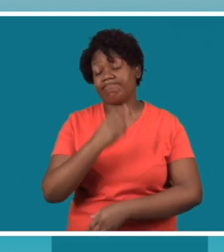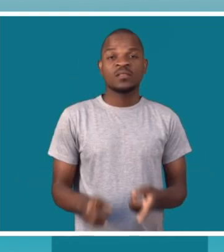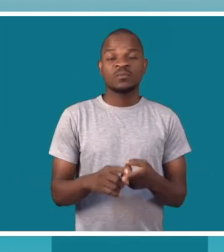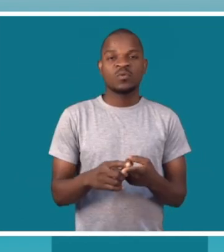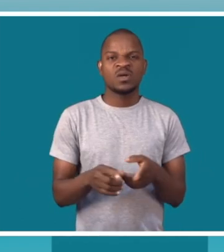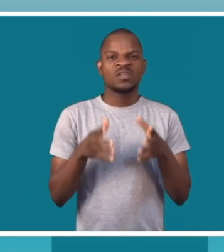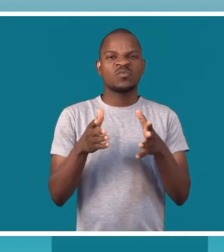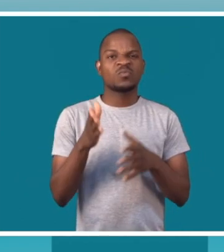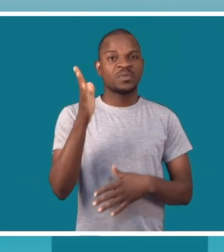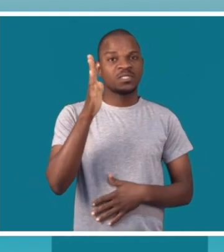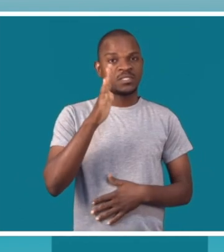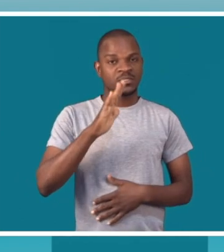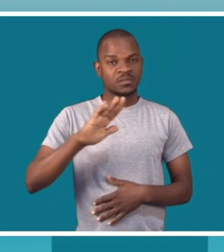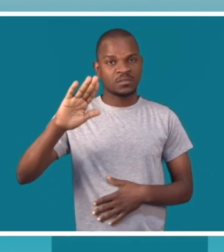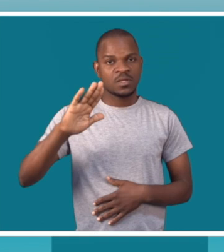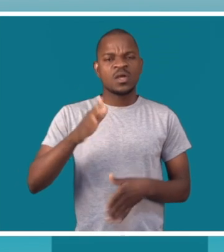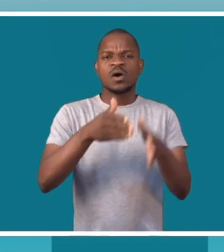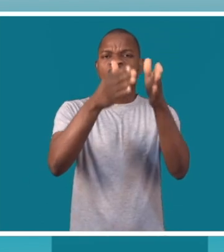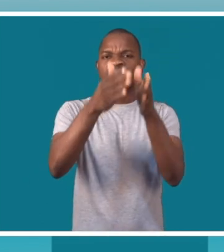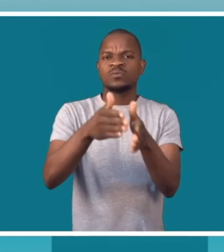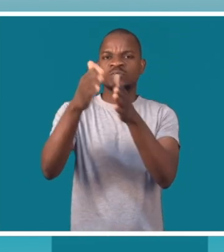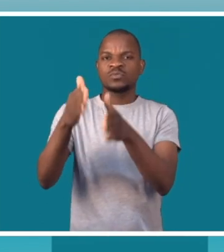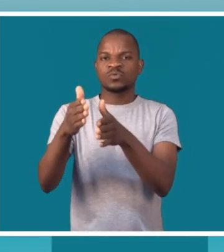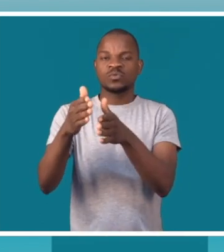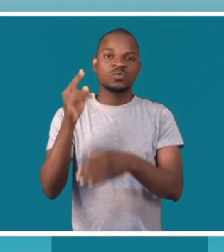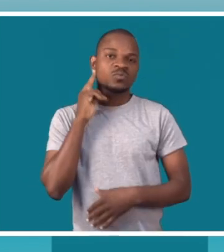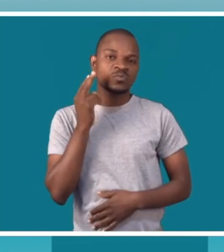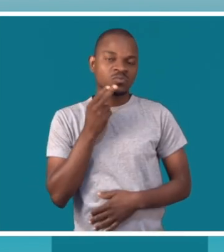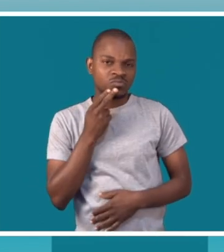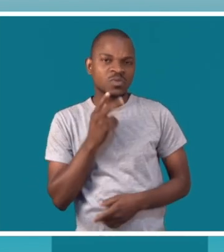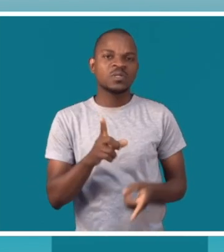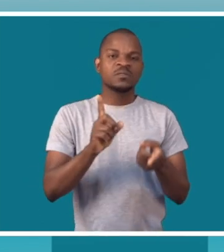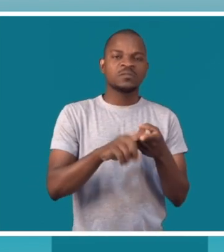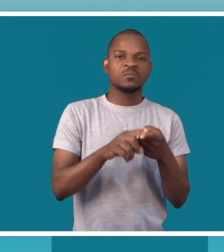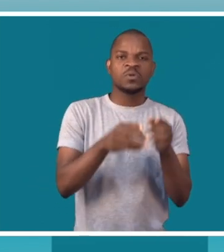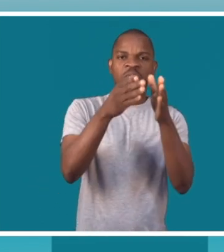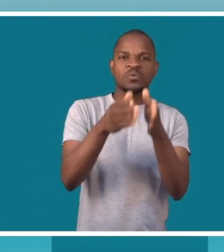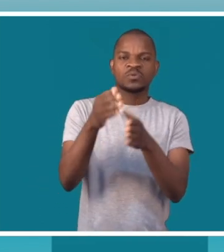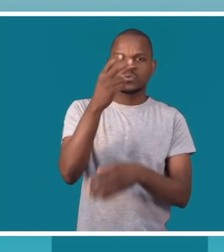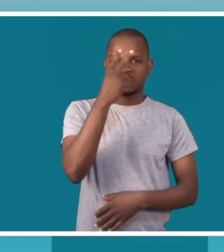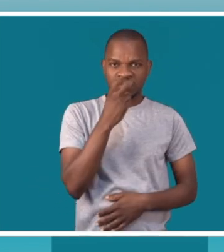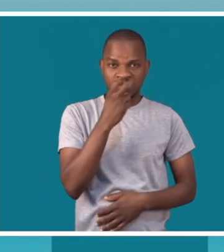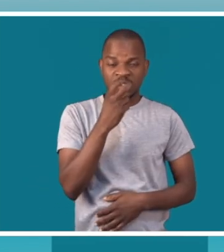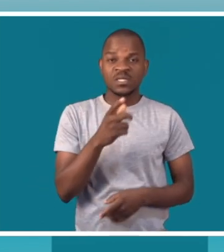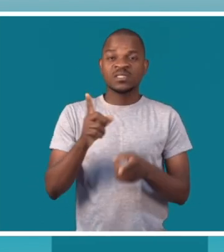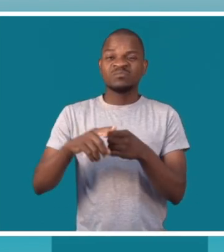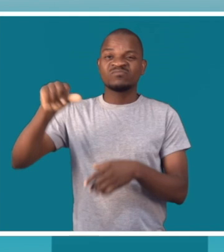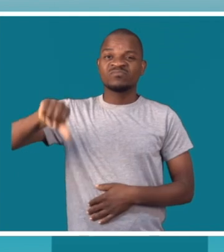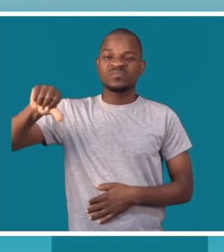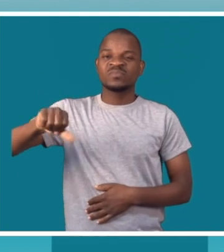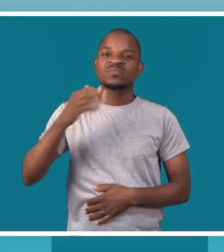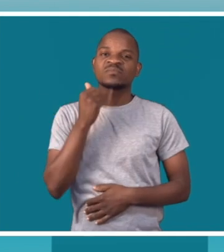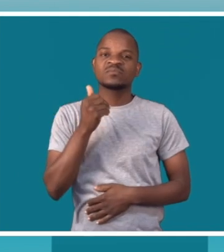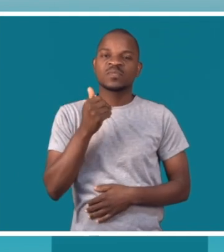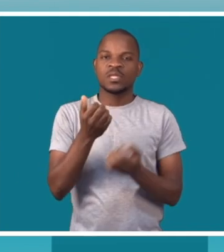De uma maneira geral, as pessoas com deficiência auditiva, deficiência visual e, em pior